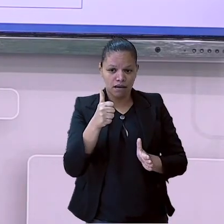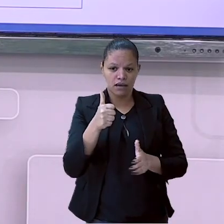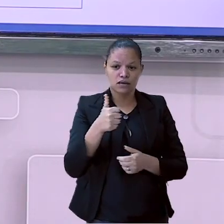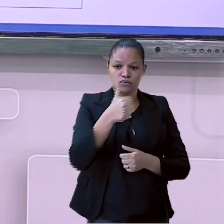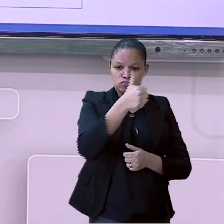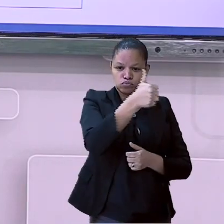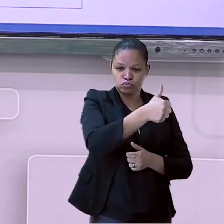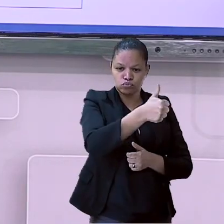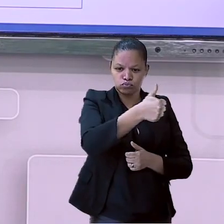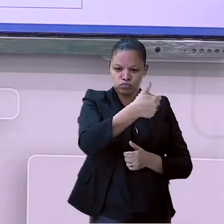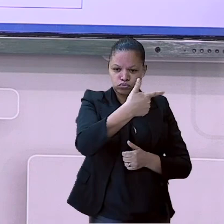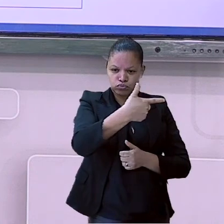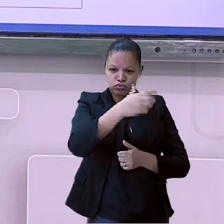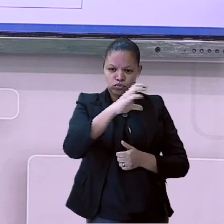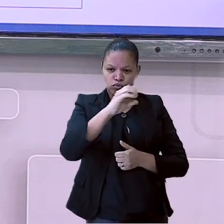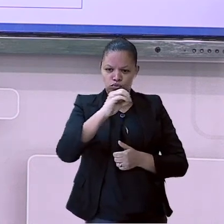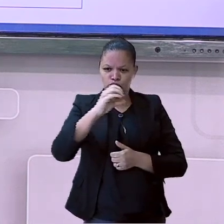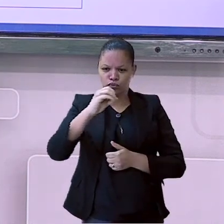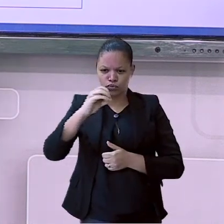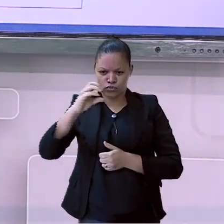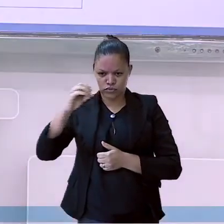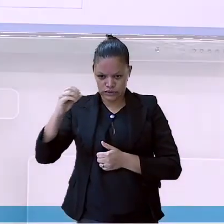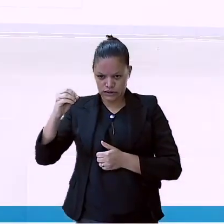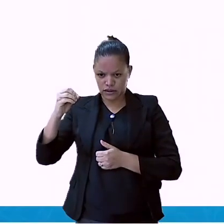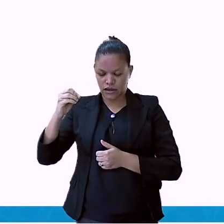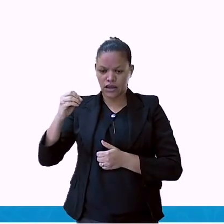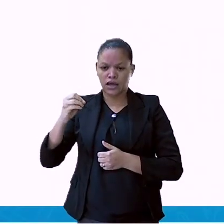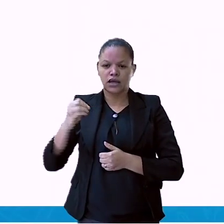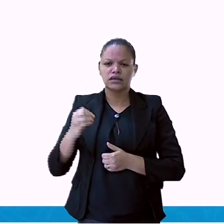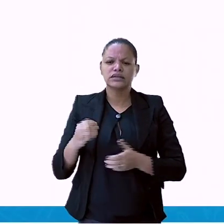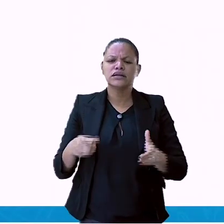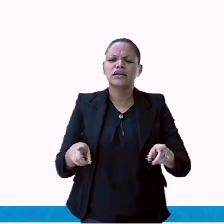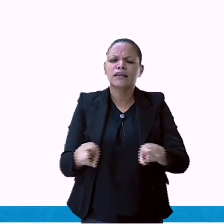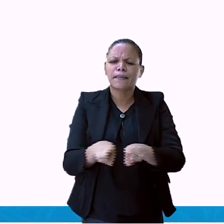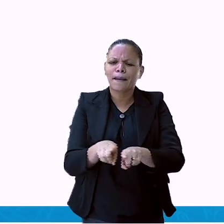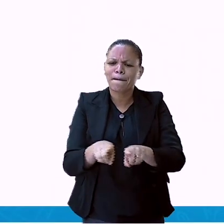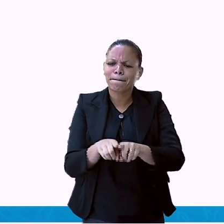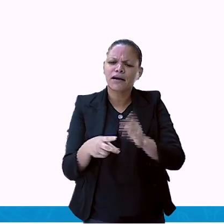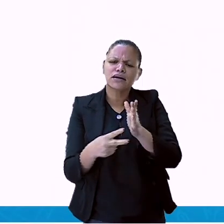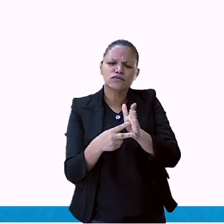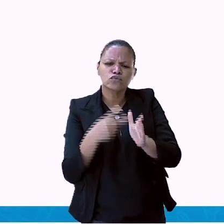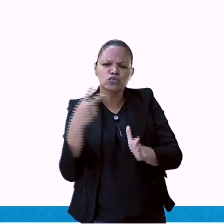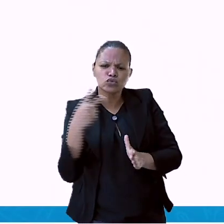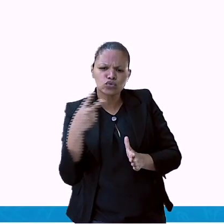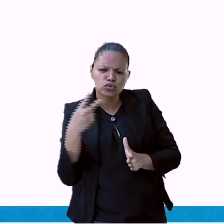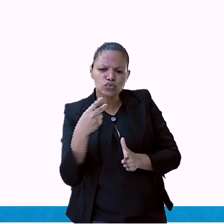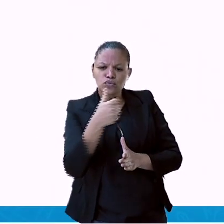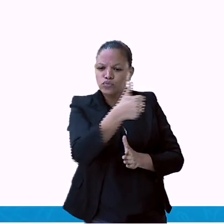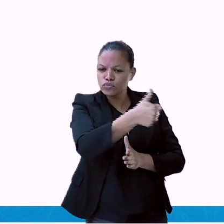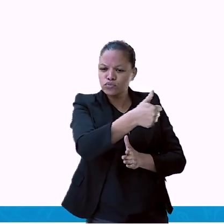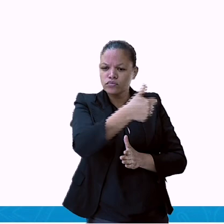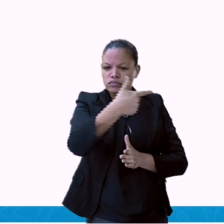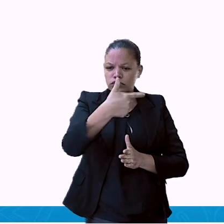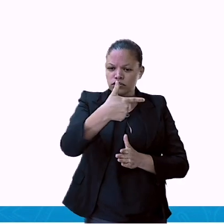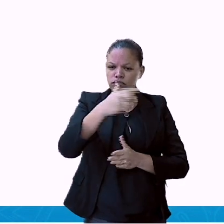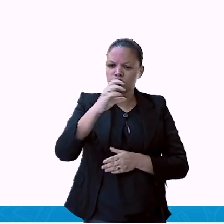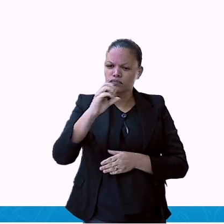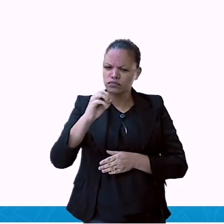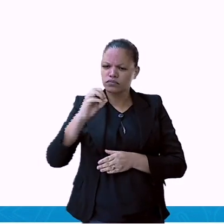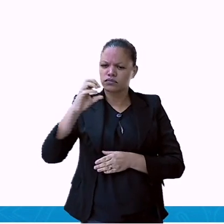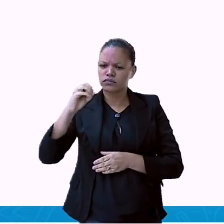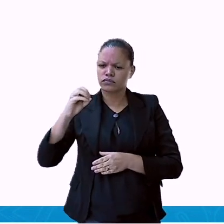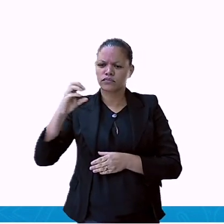Cada semestre, 12 mil pacientes. Então, vamos fazer a soma. Aqui nós temos, então, um total de 24